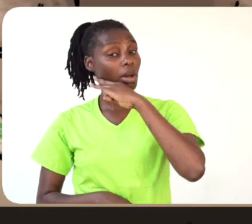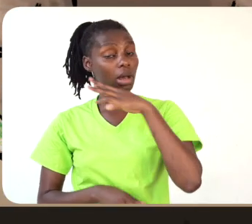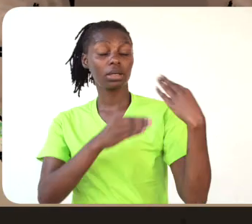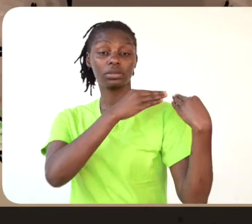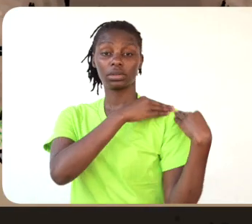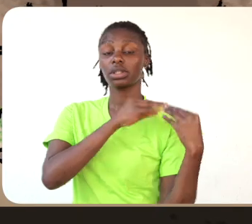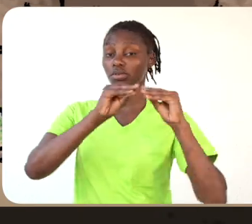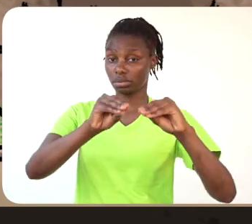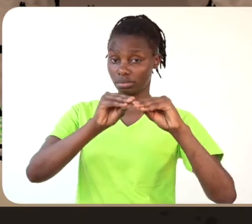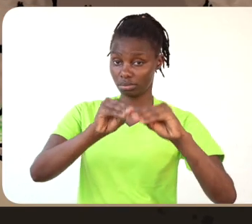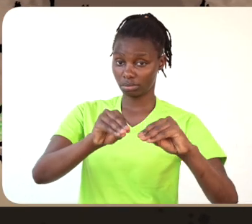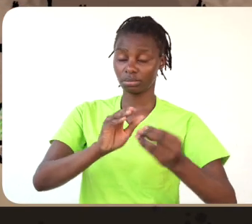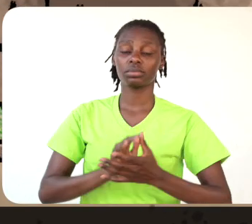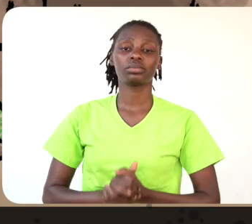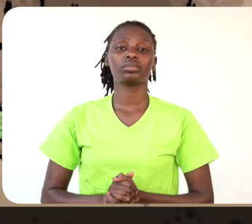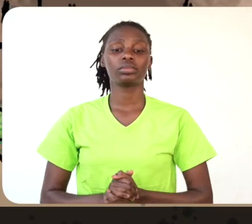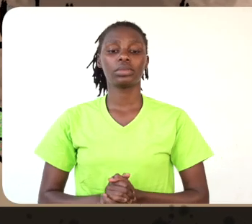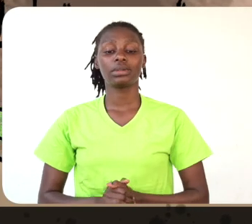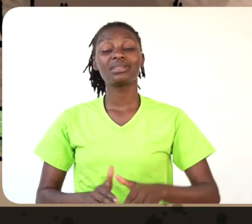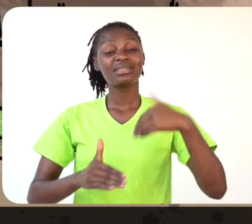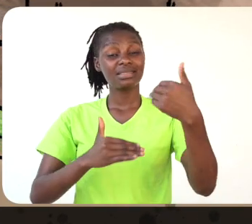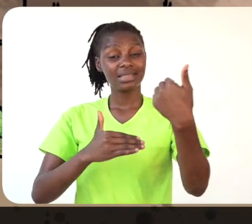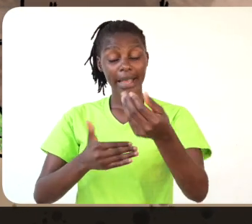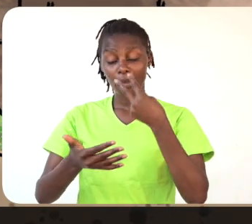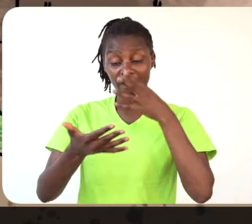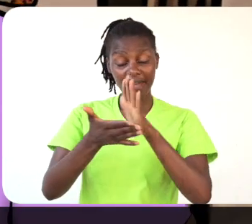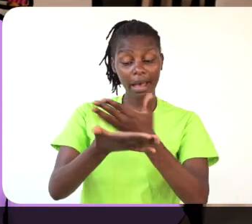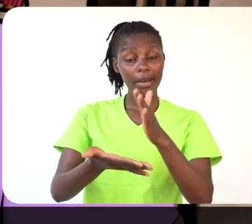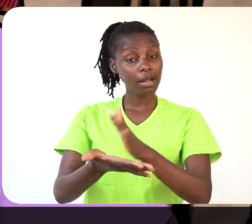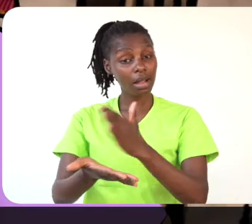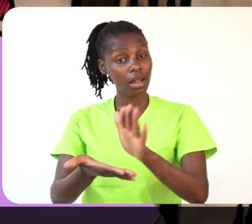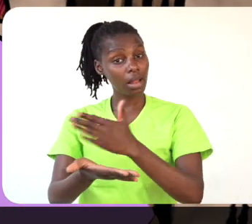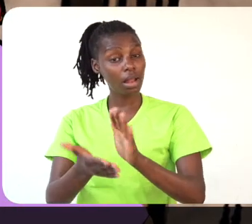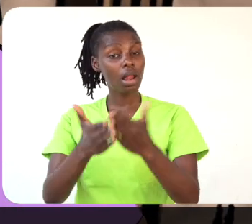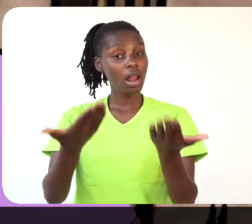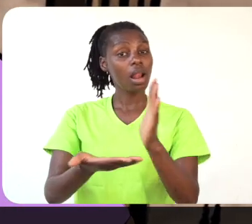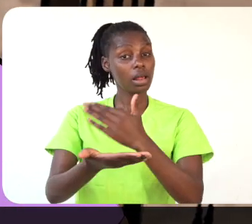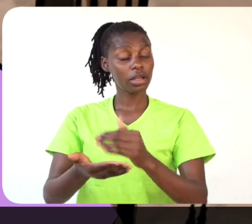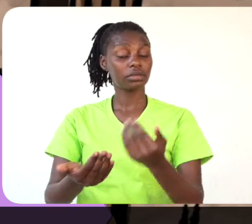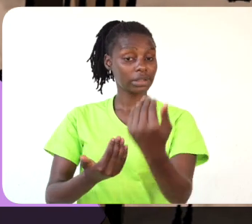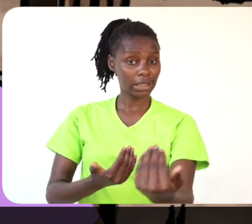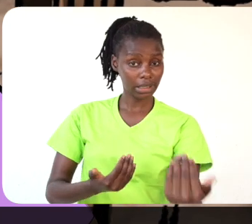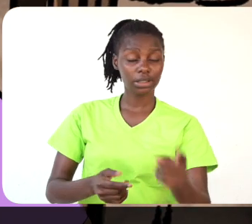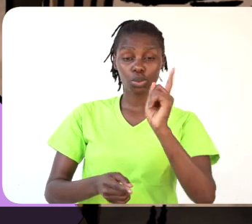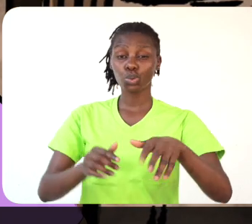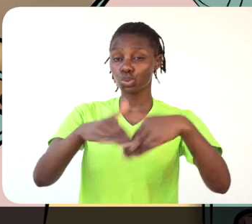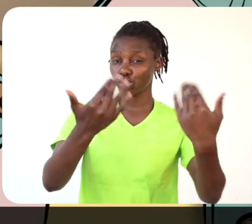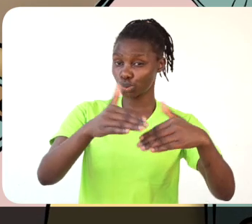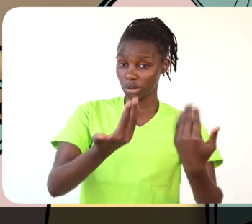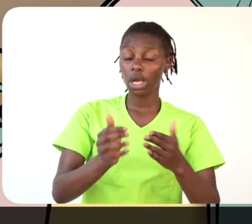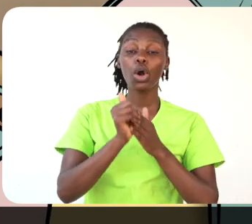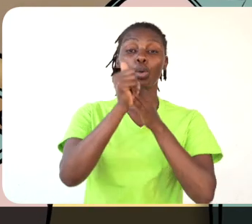encarregado e encarregada de educação, verifique o livro e o caderno da criança todos os dias para